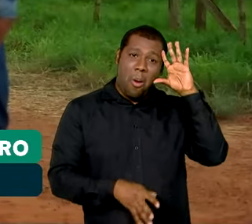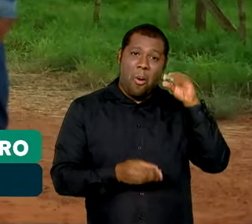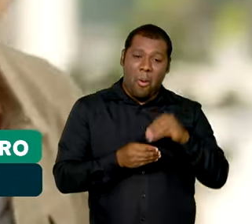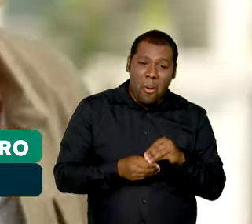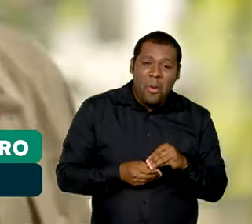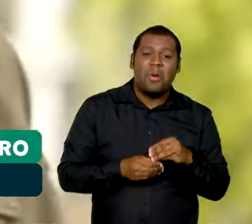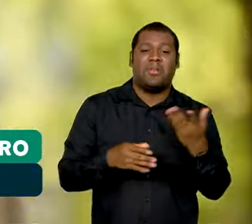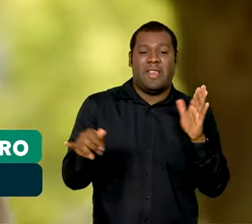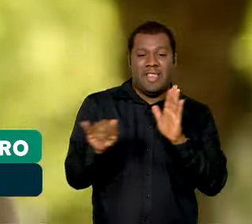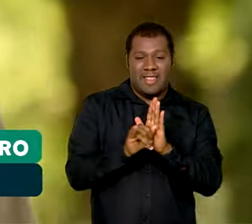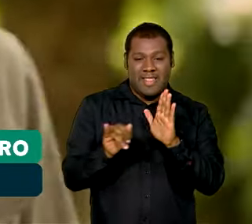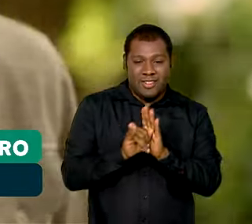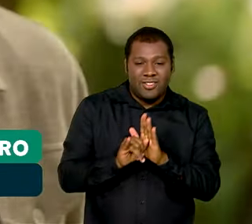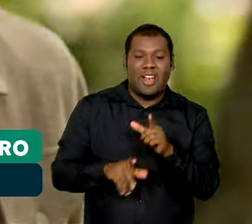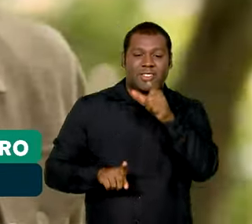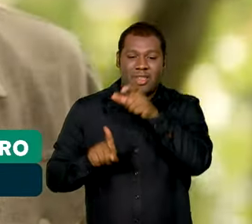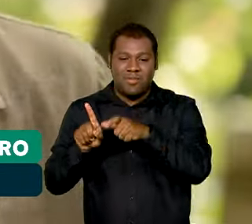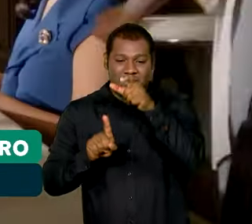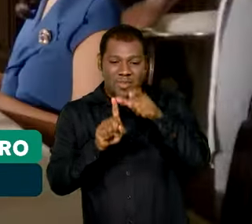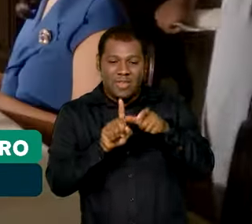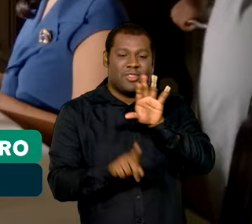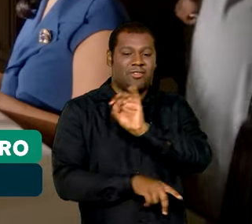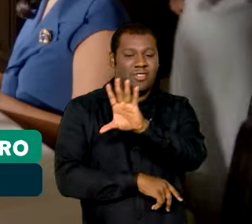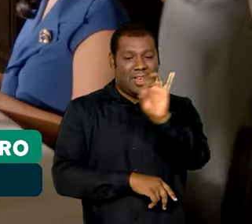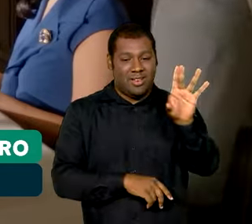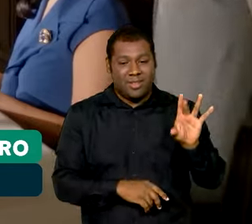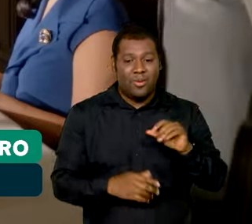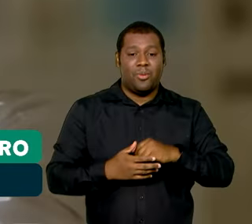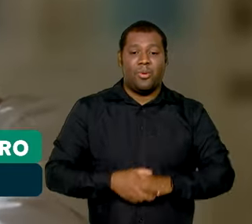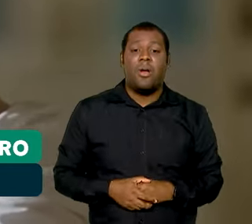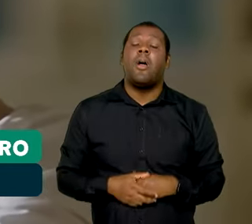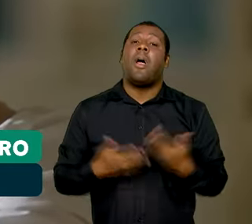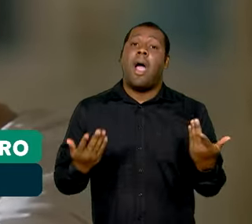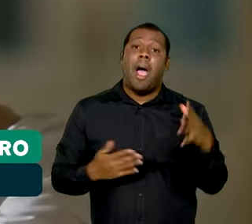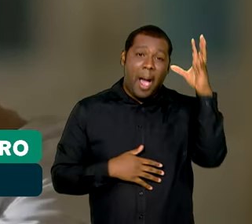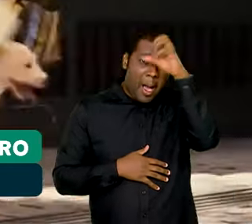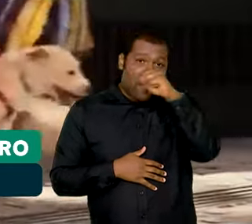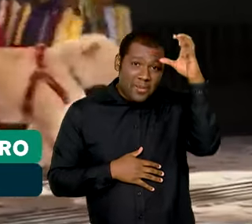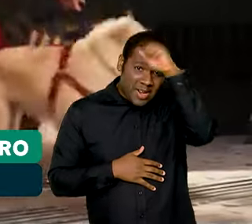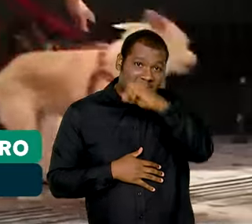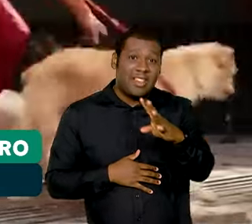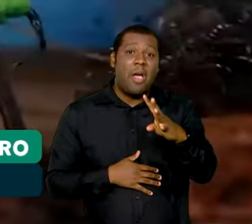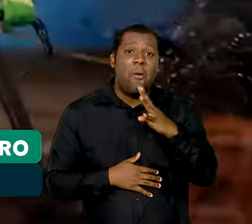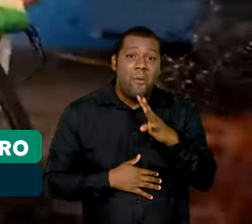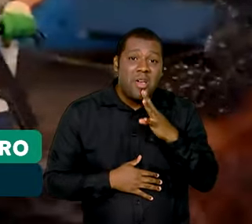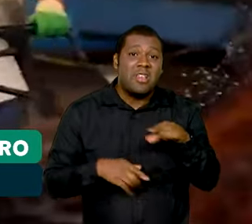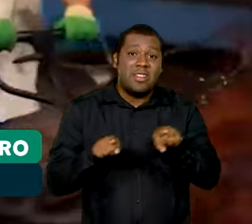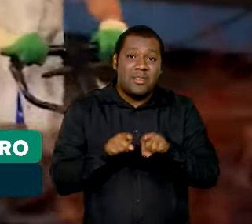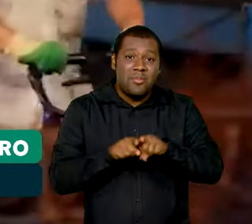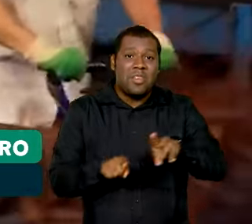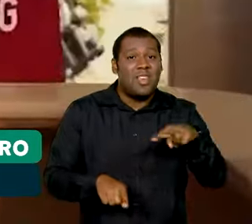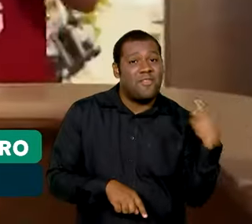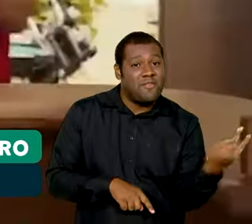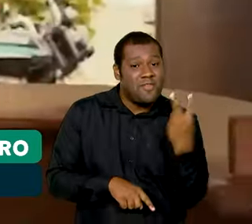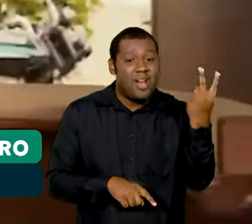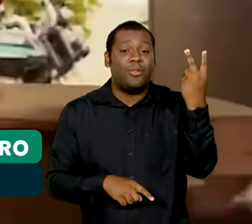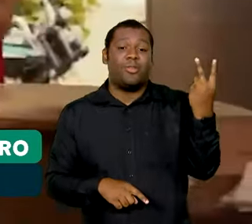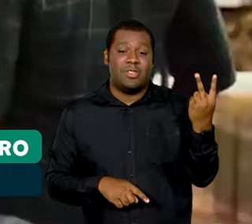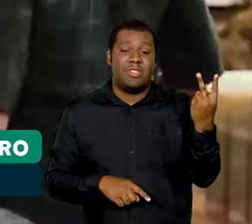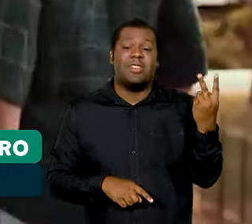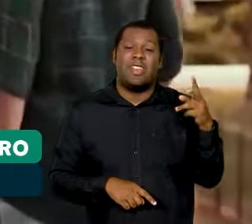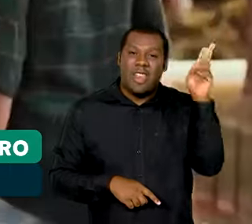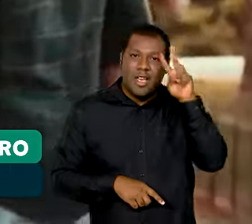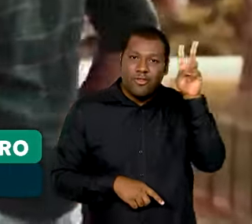personagem e em cada enredo. Além de aprender, conhecer e valorizar um pouco mais a